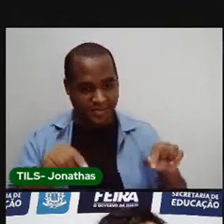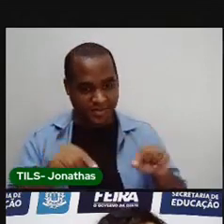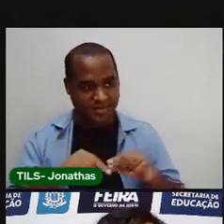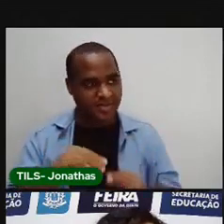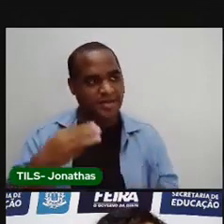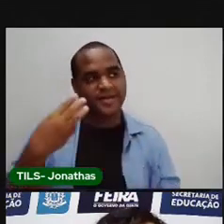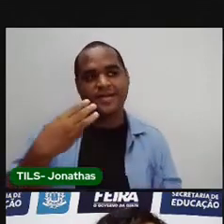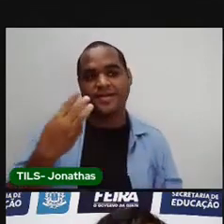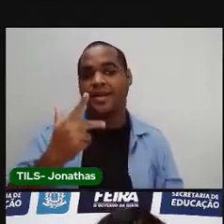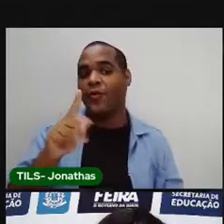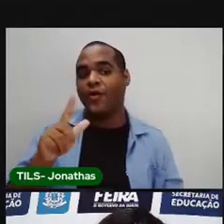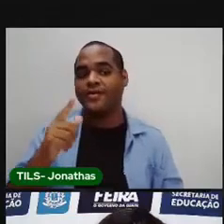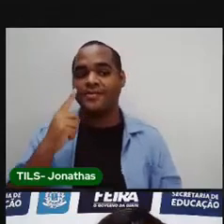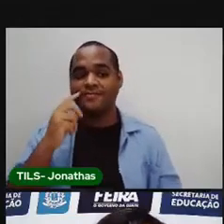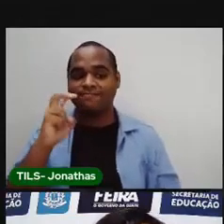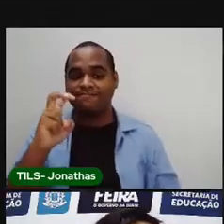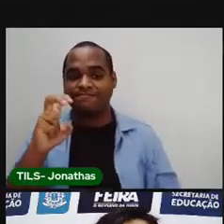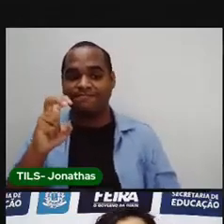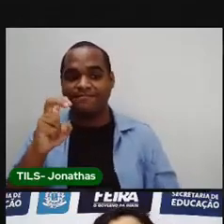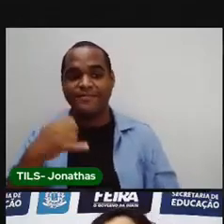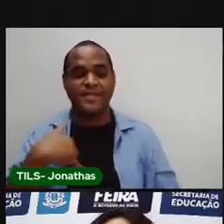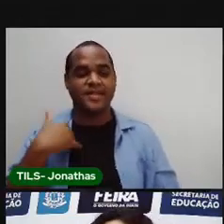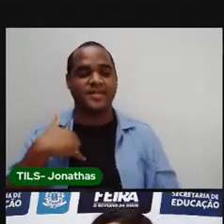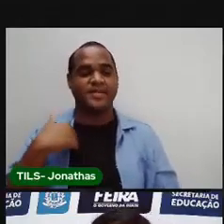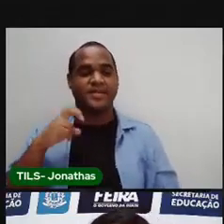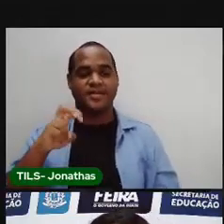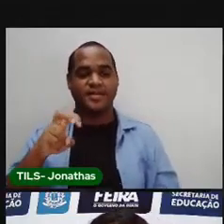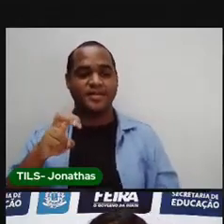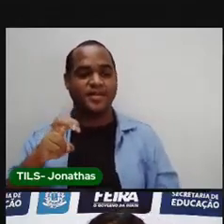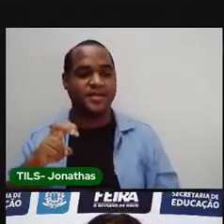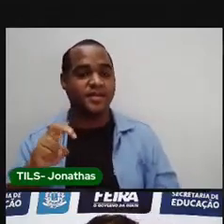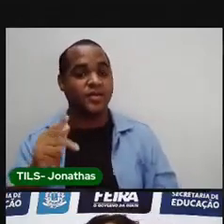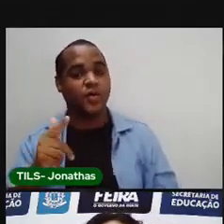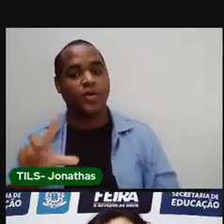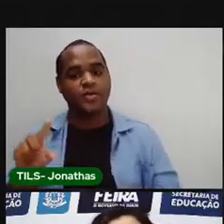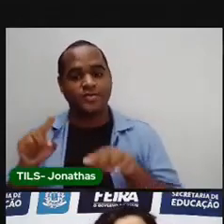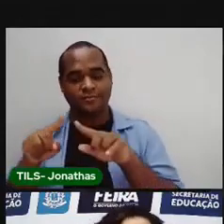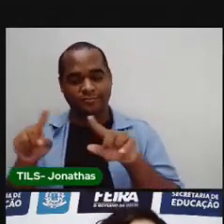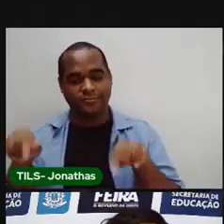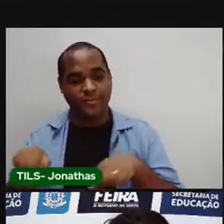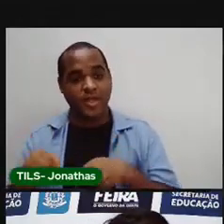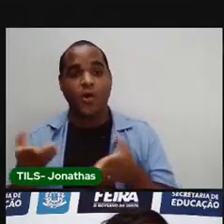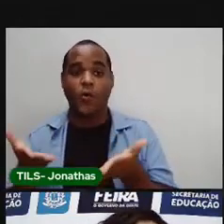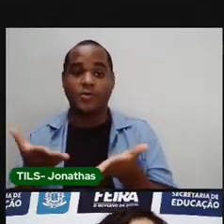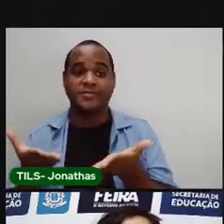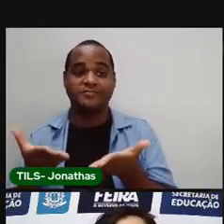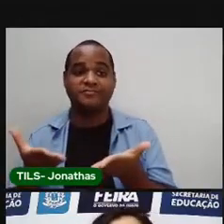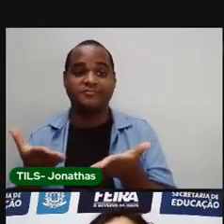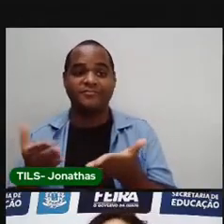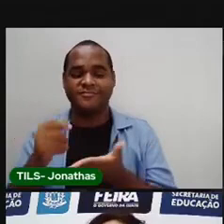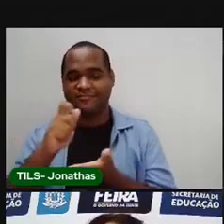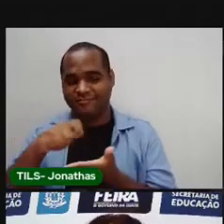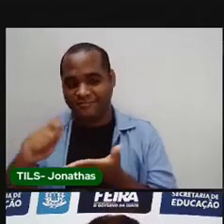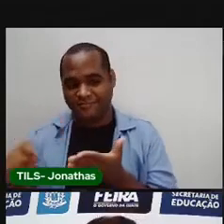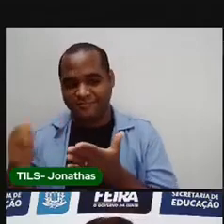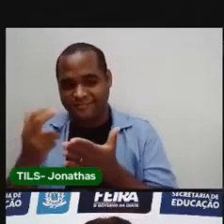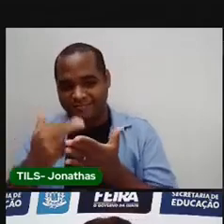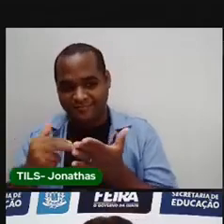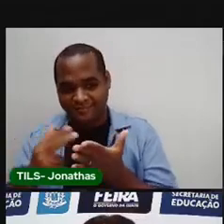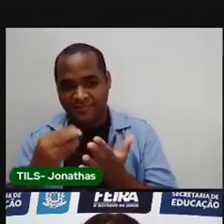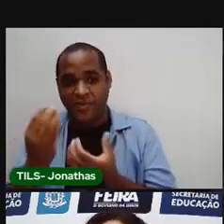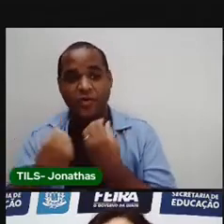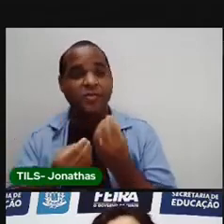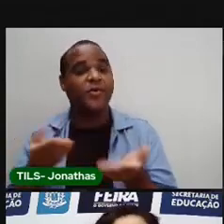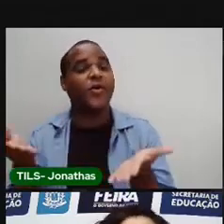Quando você completou. Cinco anos. E o último quadradinho. Você vai escrever e desenhar. Algo que